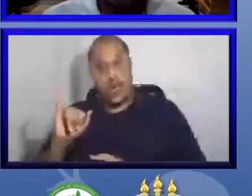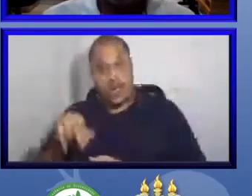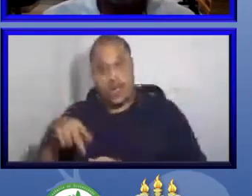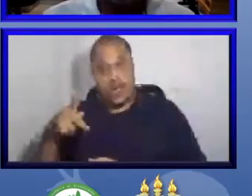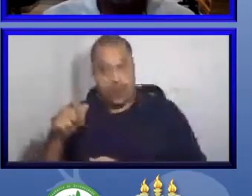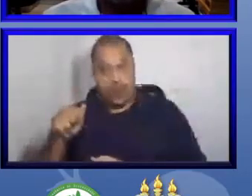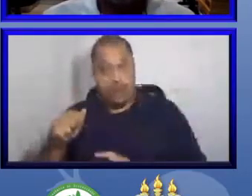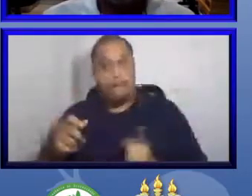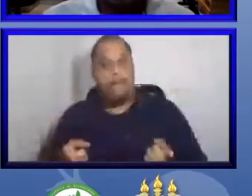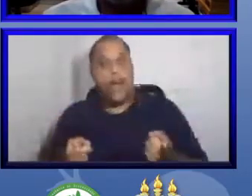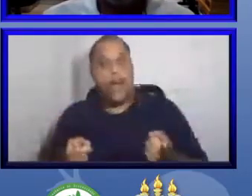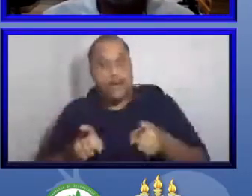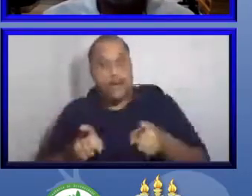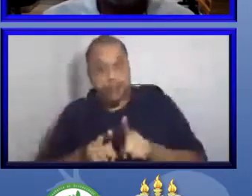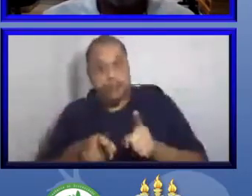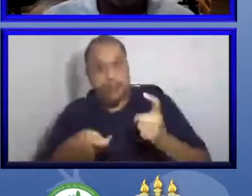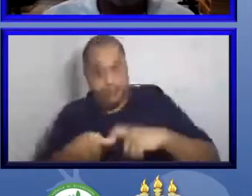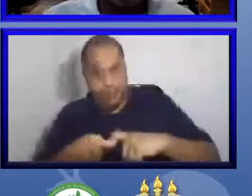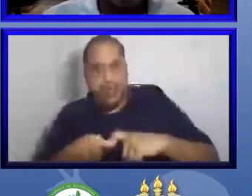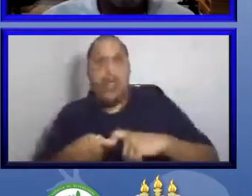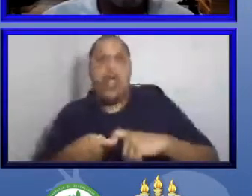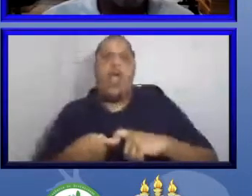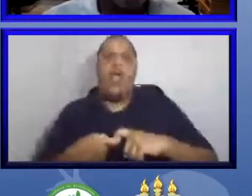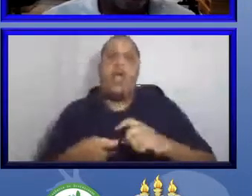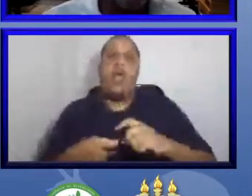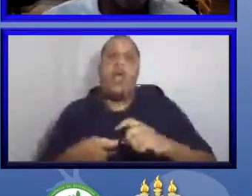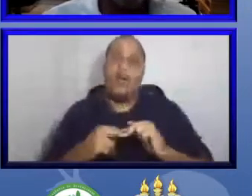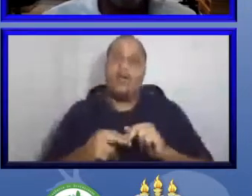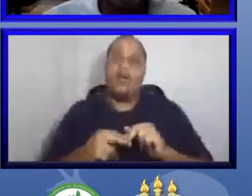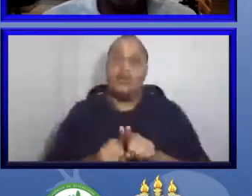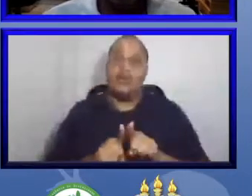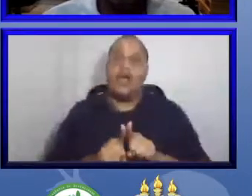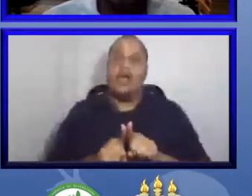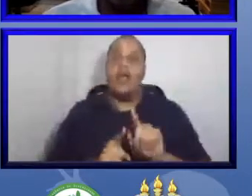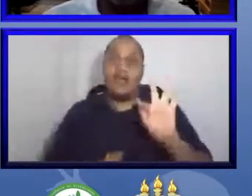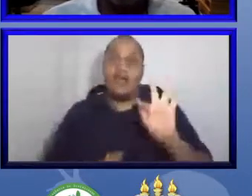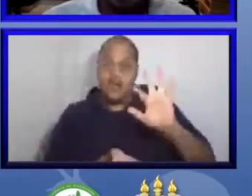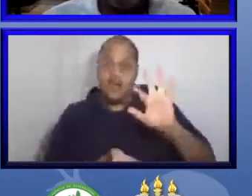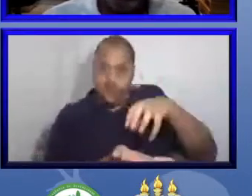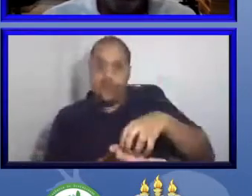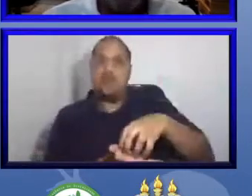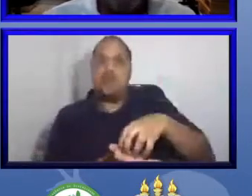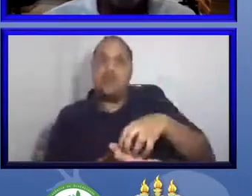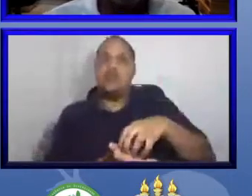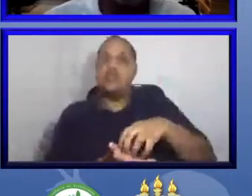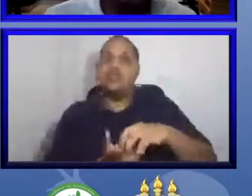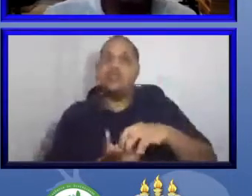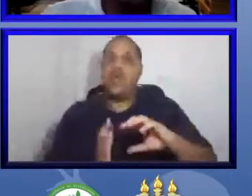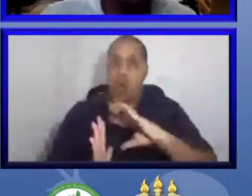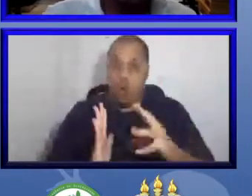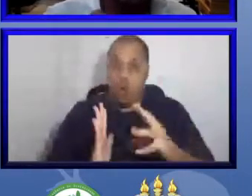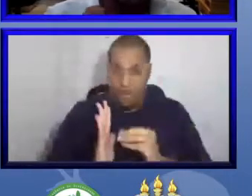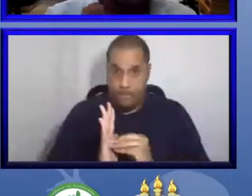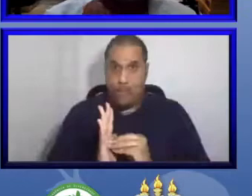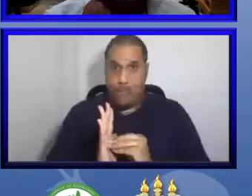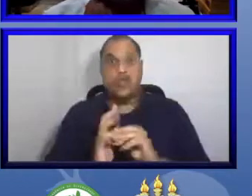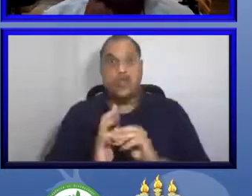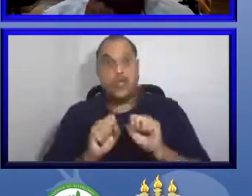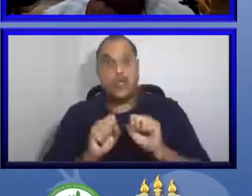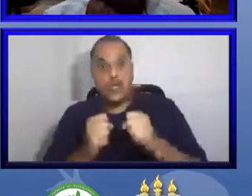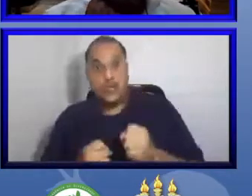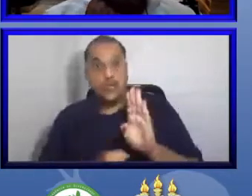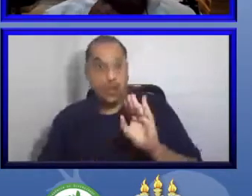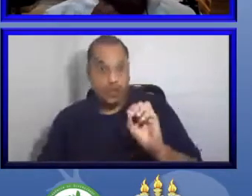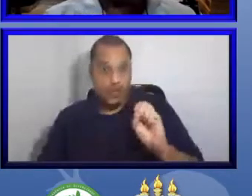pela Fundação de Defesa da Biosfera e foi coordenado por mim. Próximo.